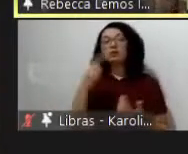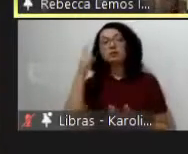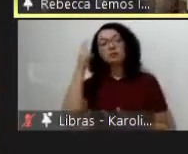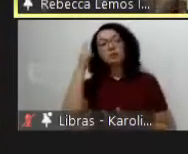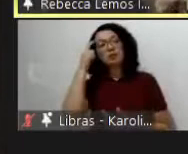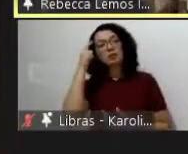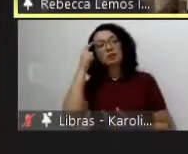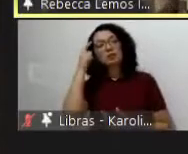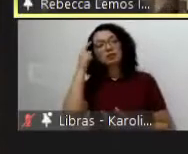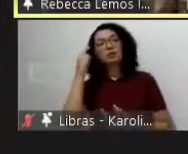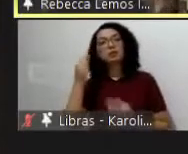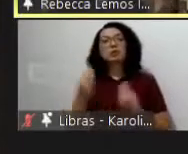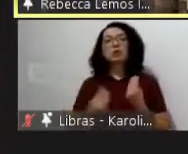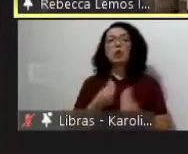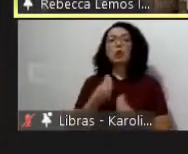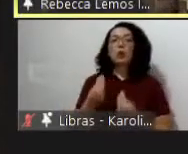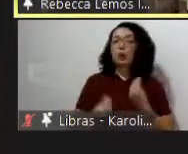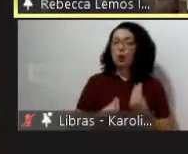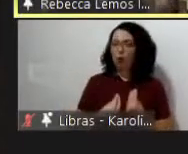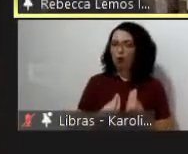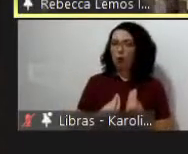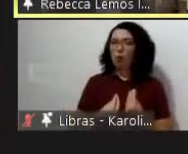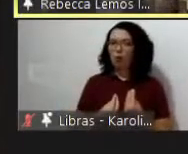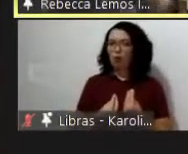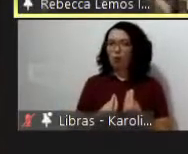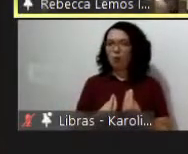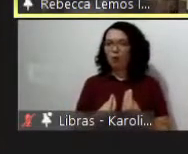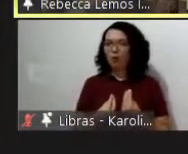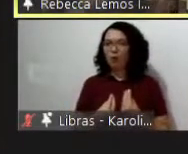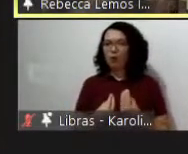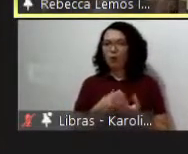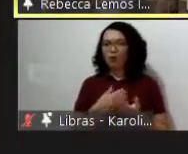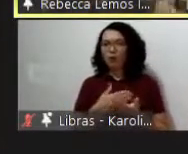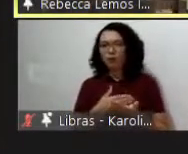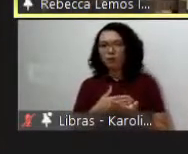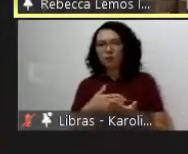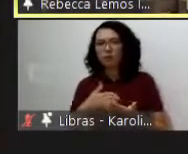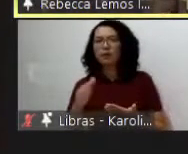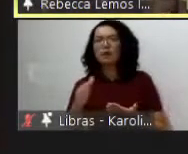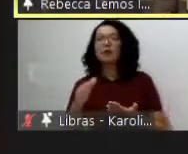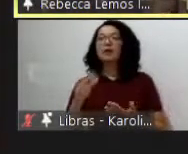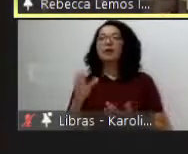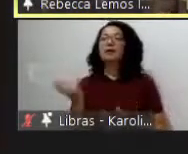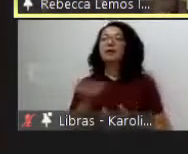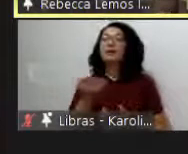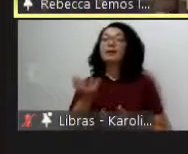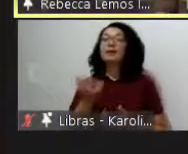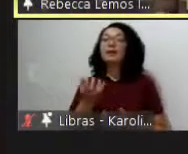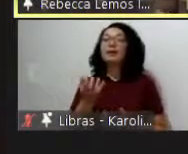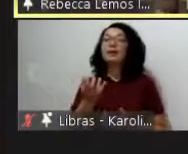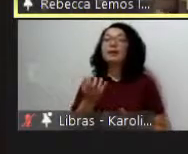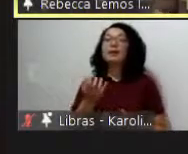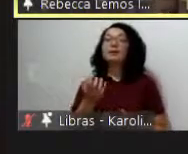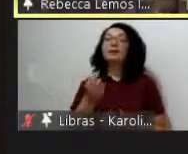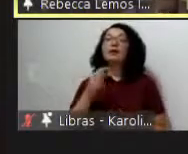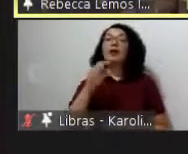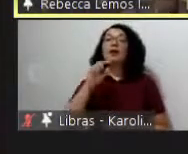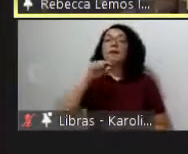Europa e Estados Unidos mas não para estudar em universidades americanas e